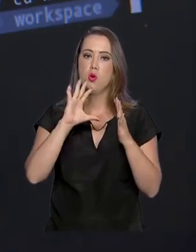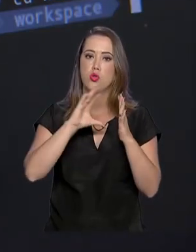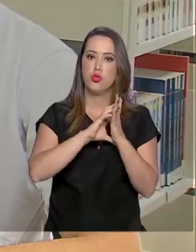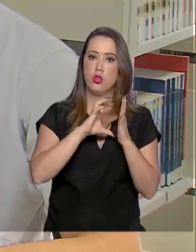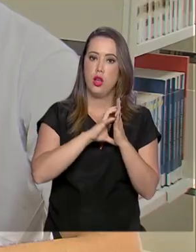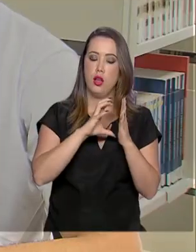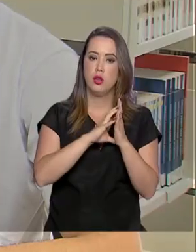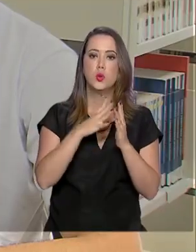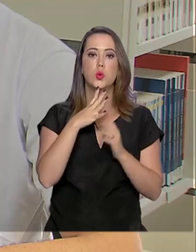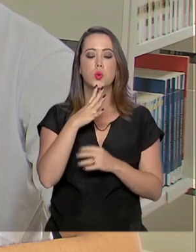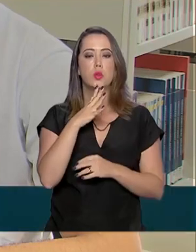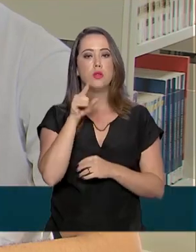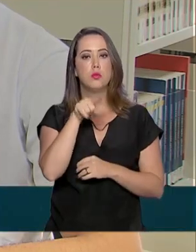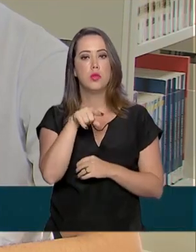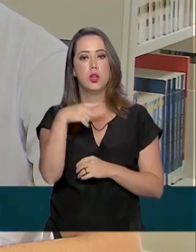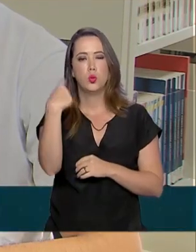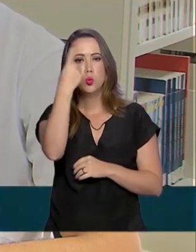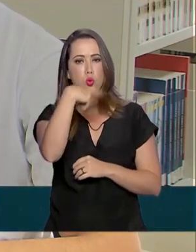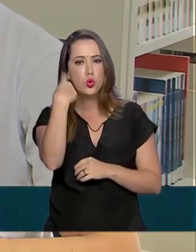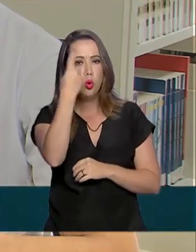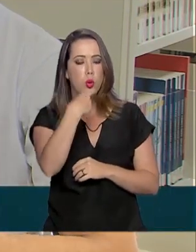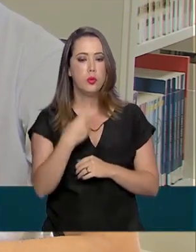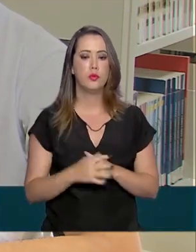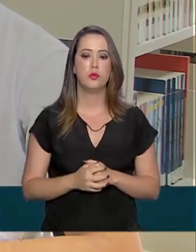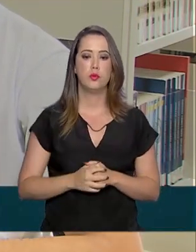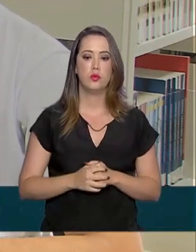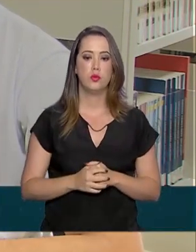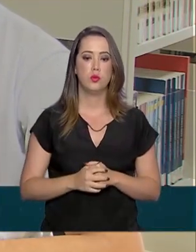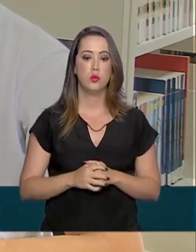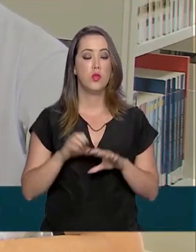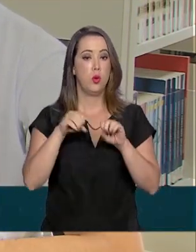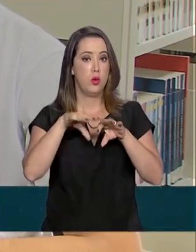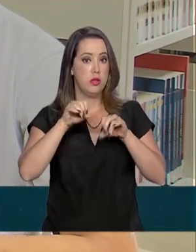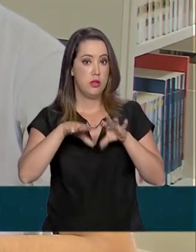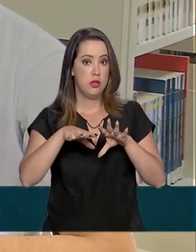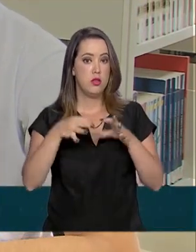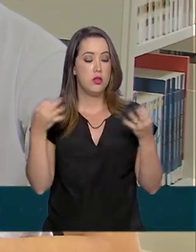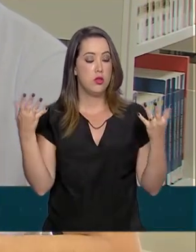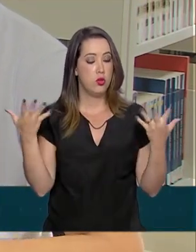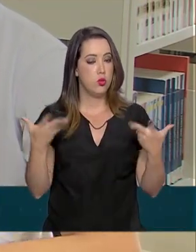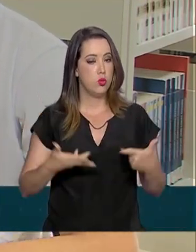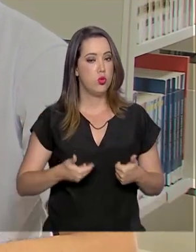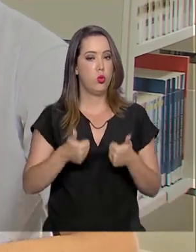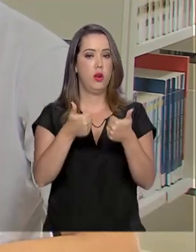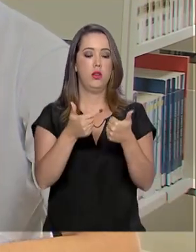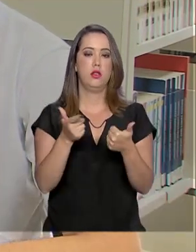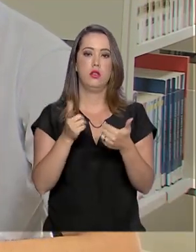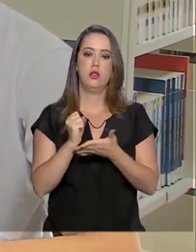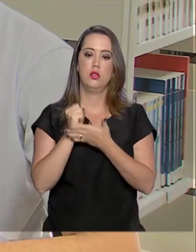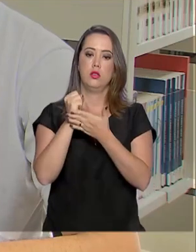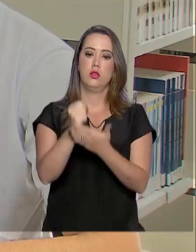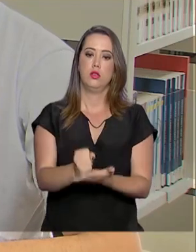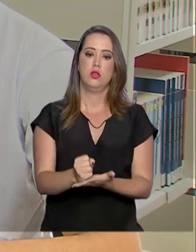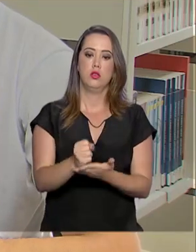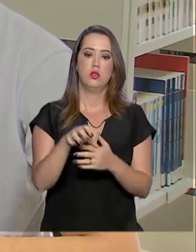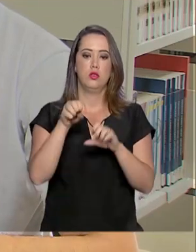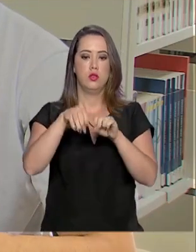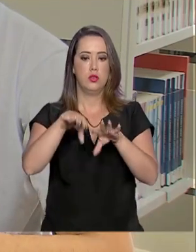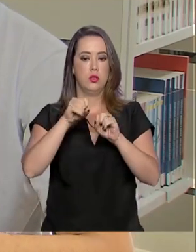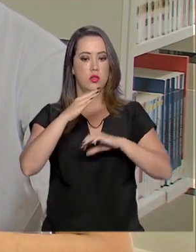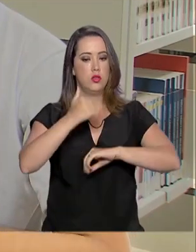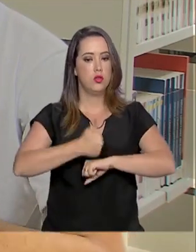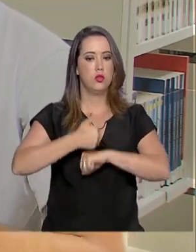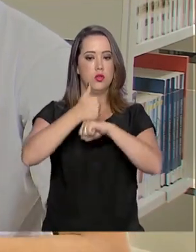facial. Além da própria educação de qualidade que as instituições federais, os institutos federais oferecem, a educação